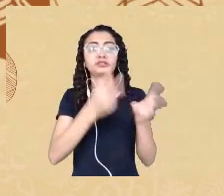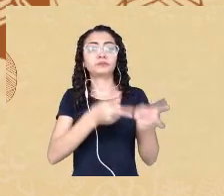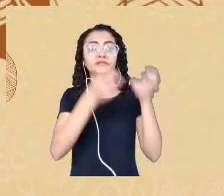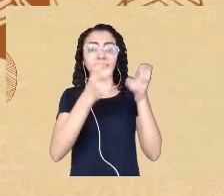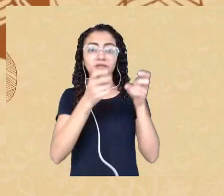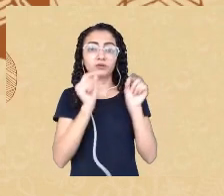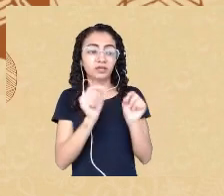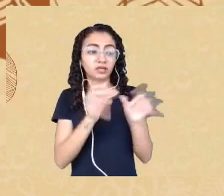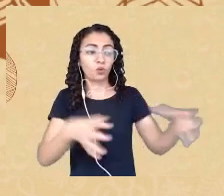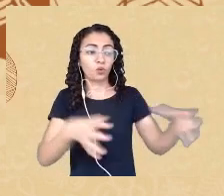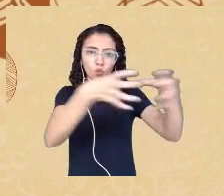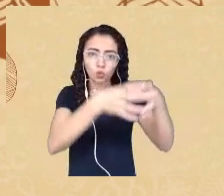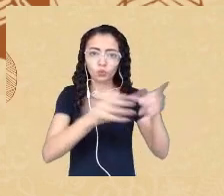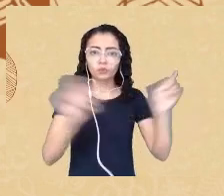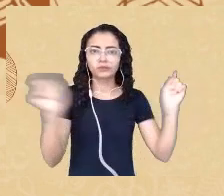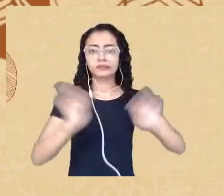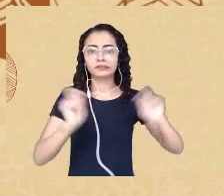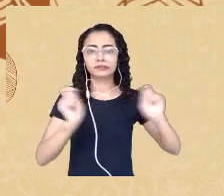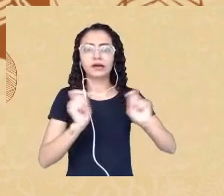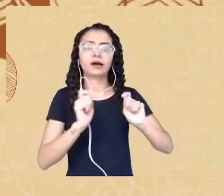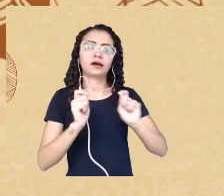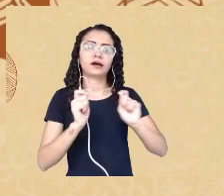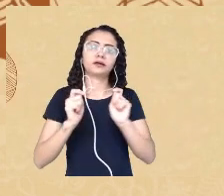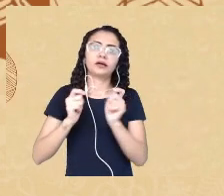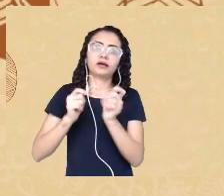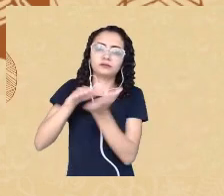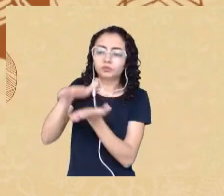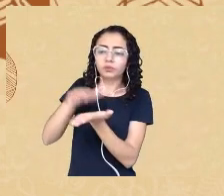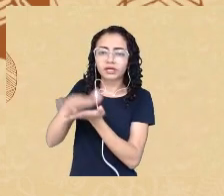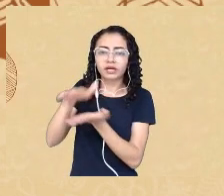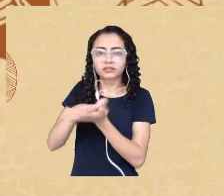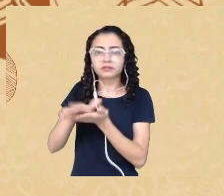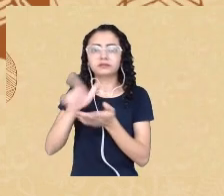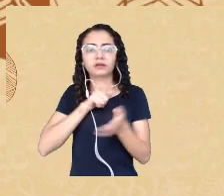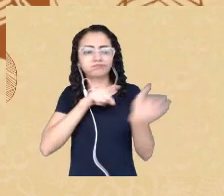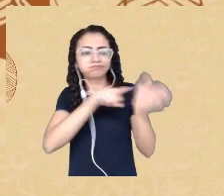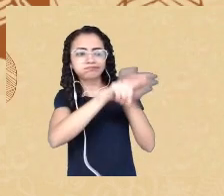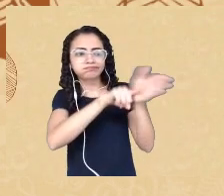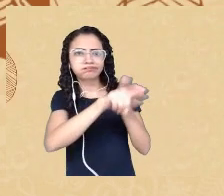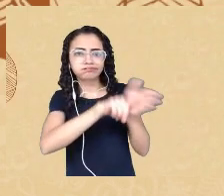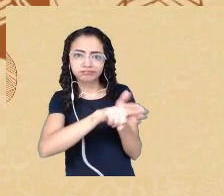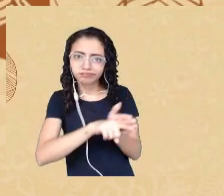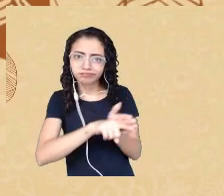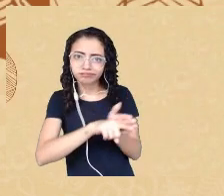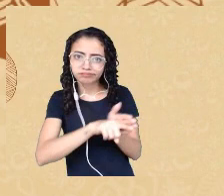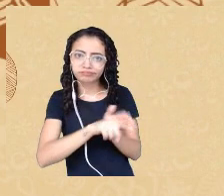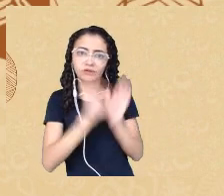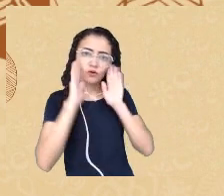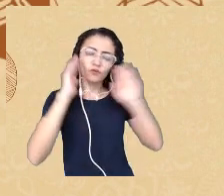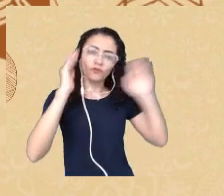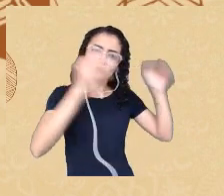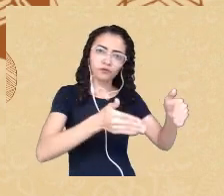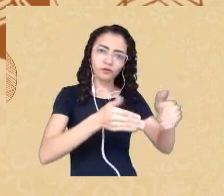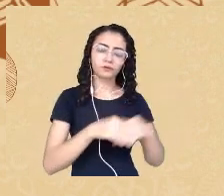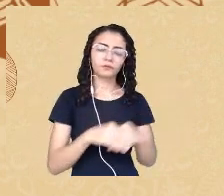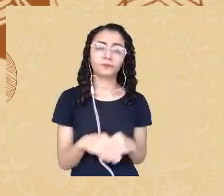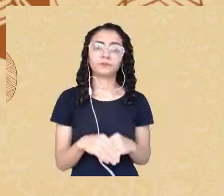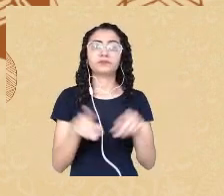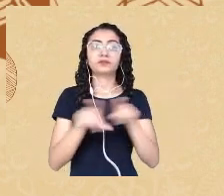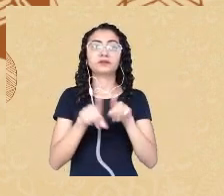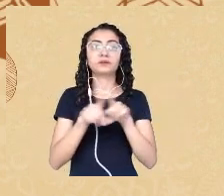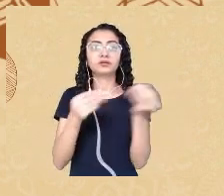né por esses por esses estudos e em relação a amostra nós podemos observar características que são